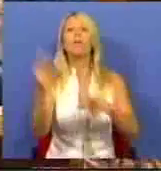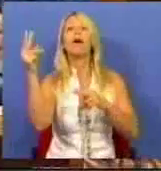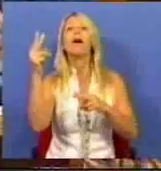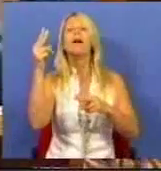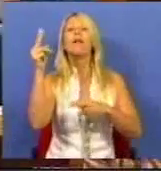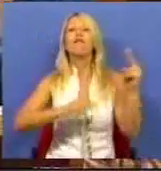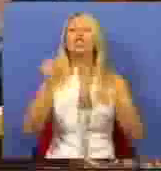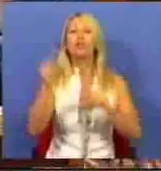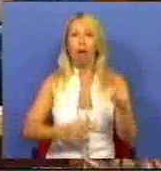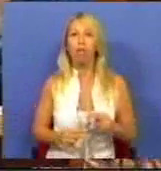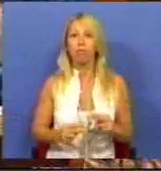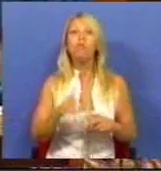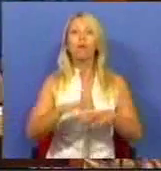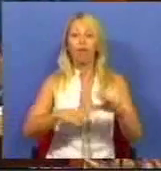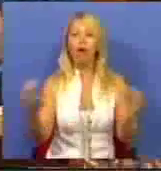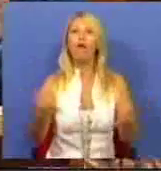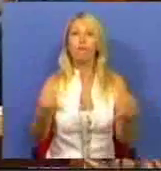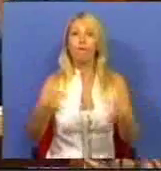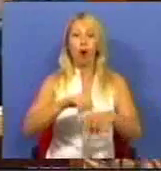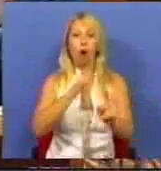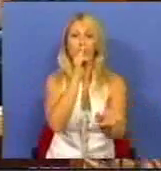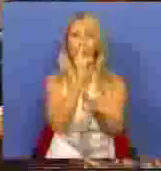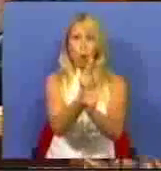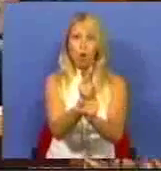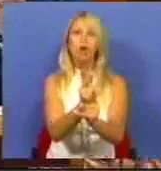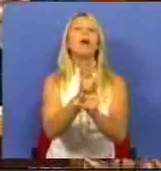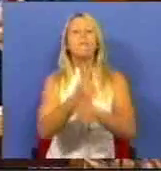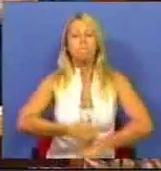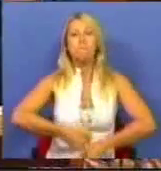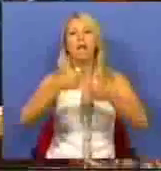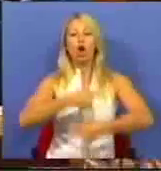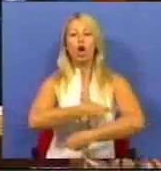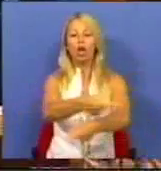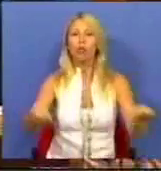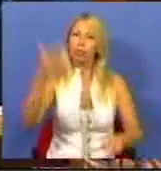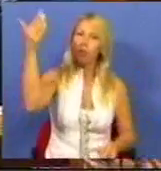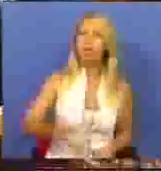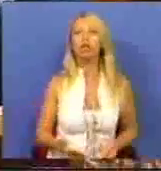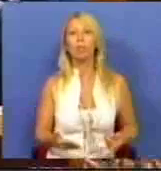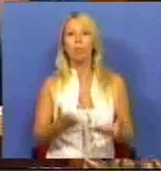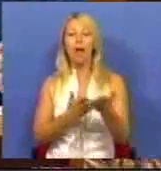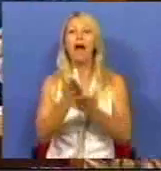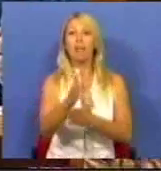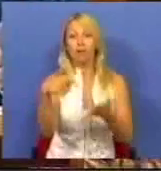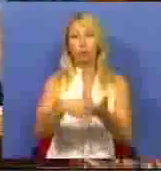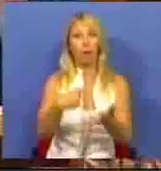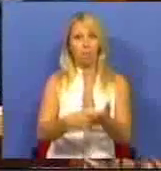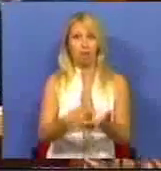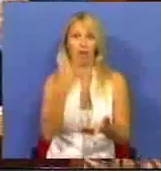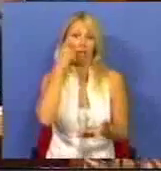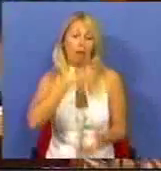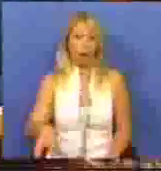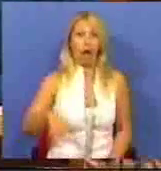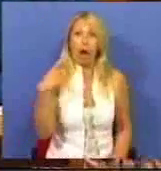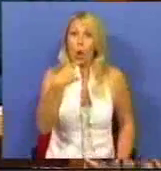que realiza-se simultaneamente uma maior justiça distributiva, através, nomeadamente, a tributação das grandes fortunas e